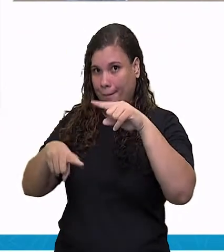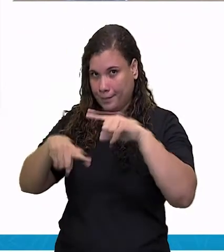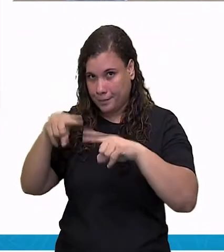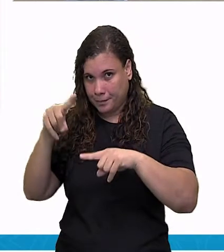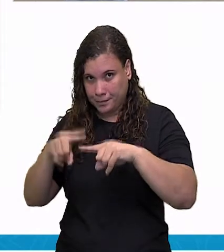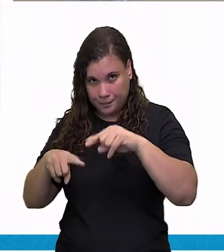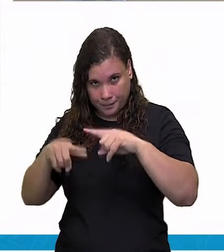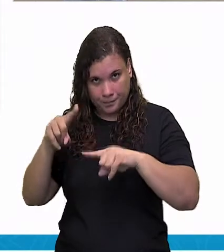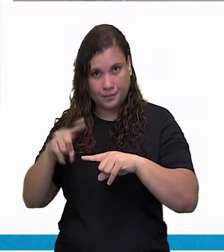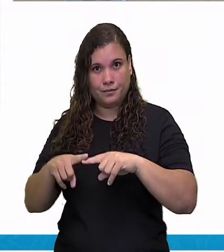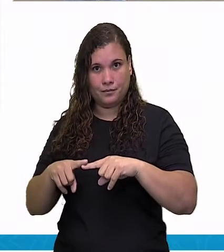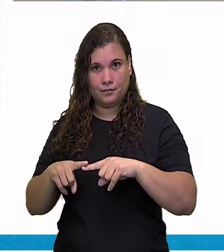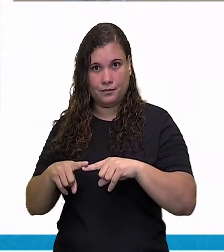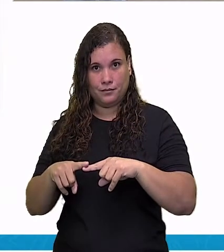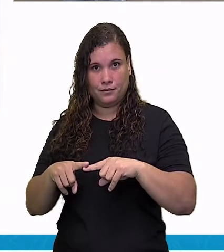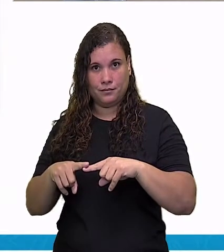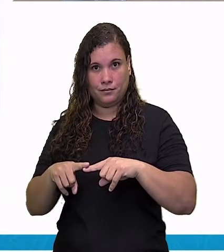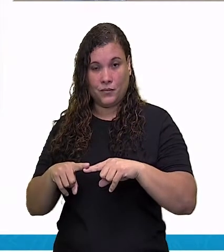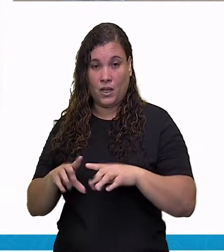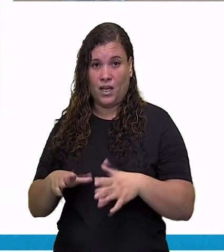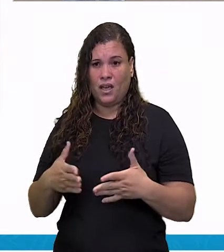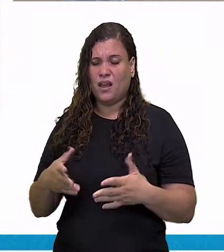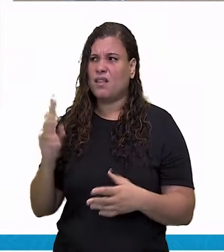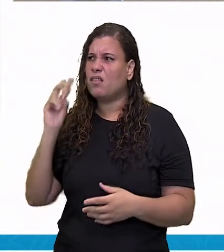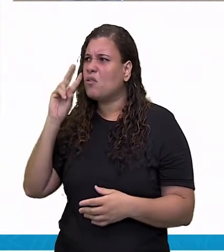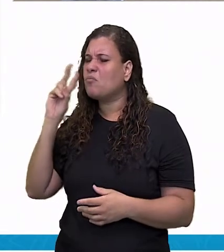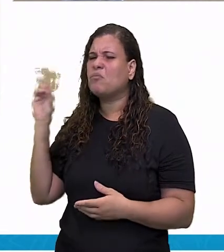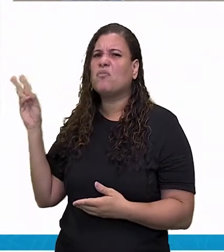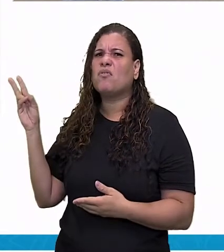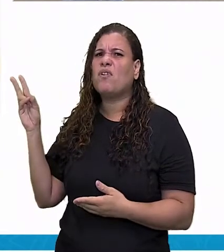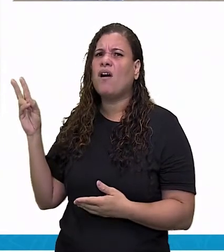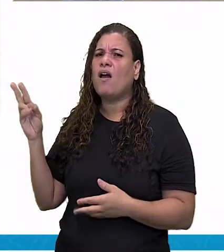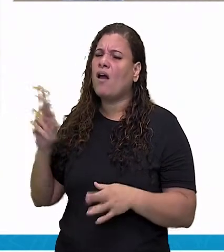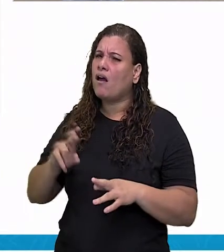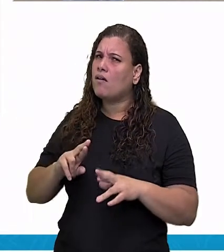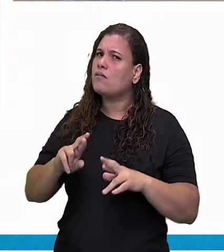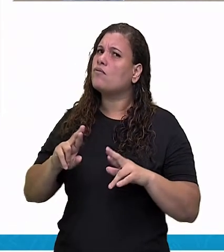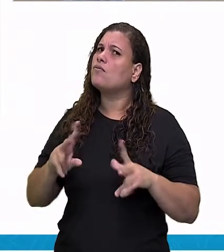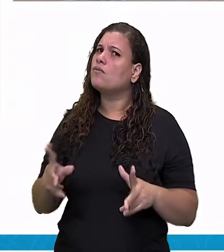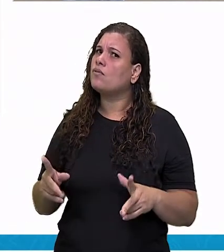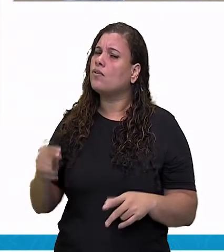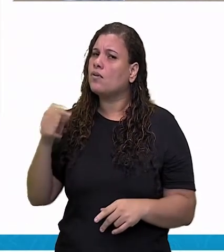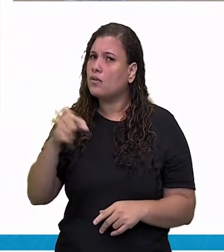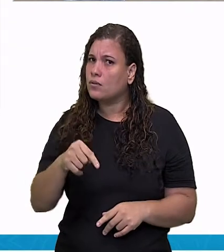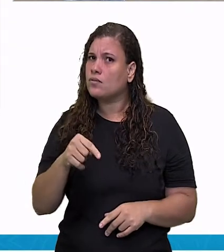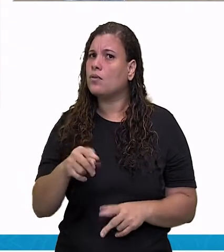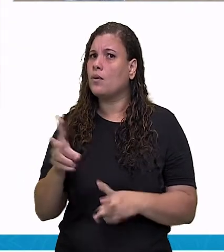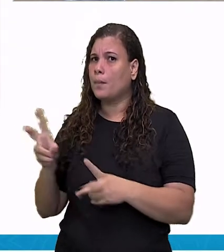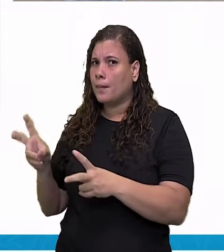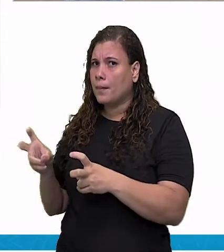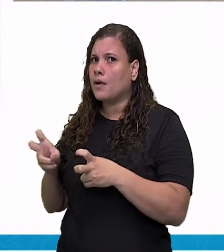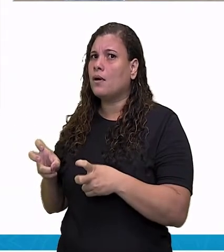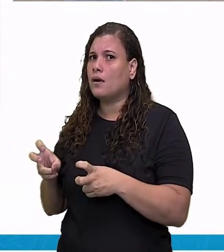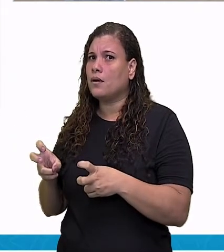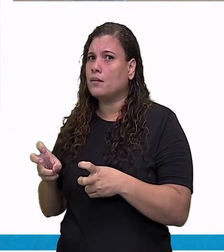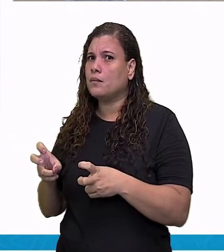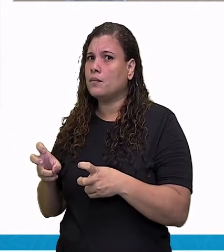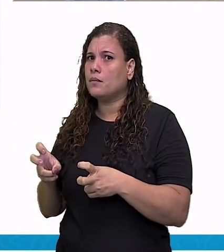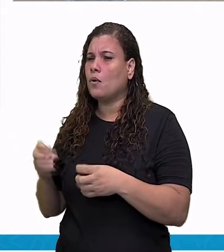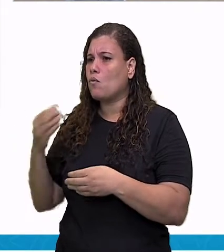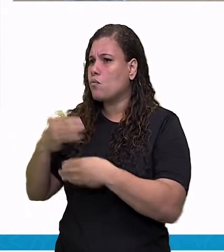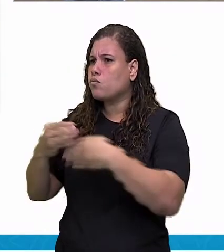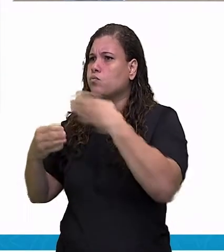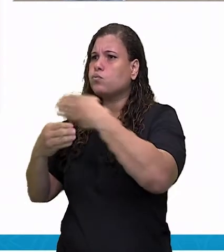Hoje a gente tem concreto, piso, tijolo. Será que nessa época existia? Então, eles construíam com o que eles tinham de